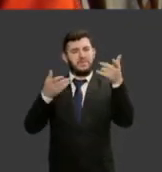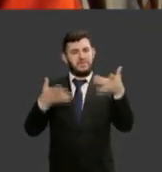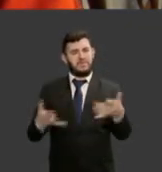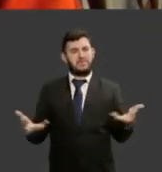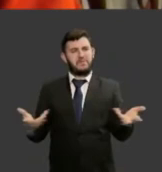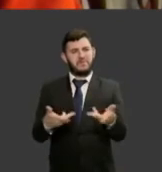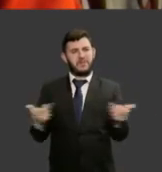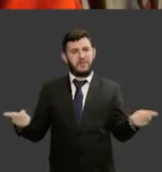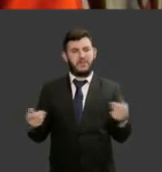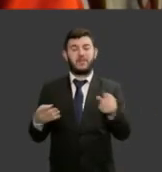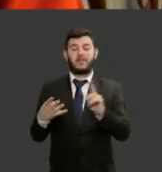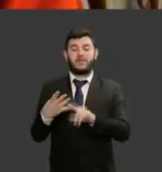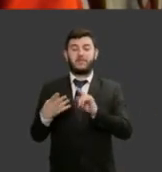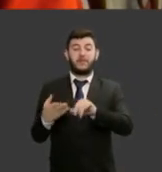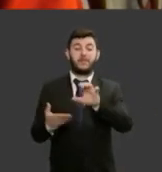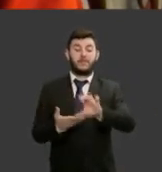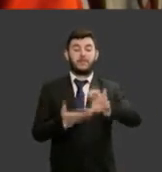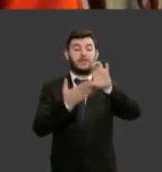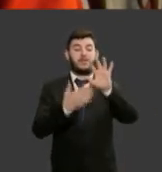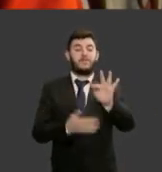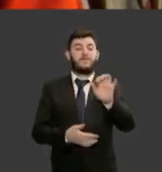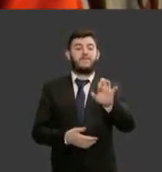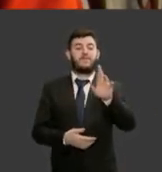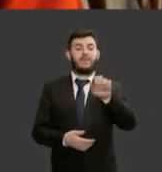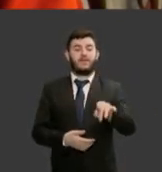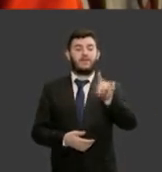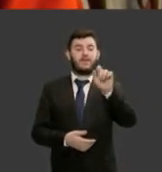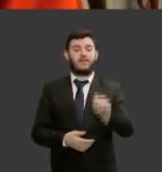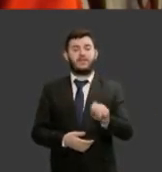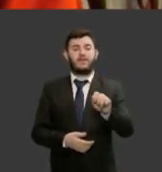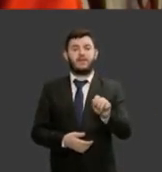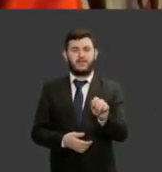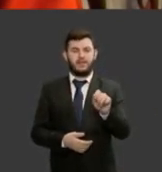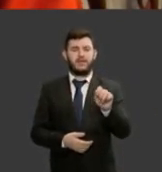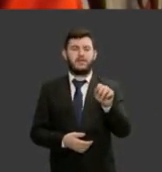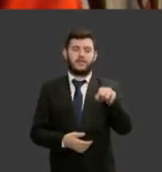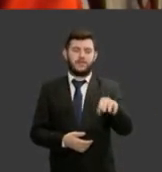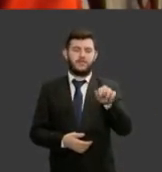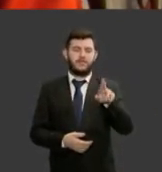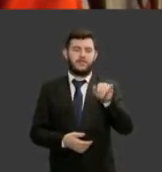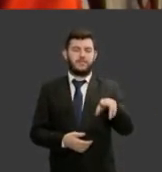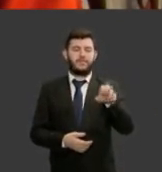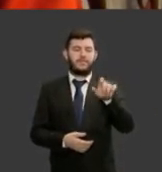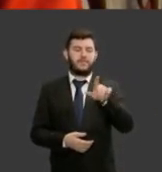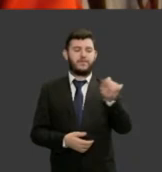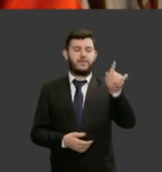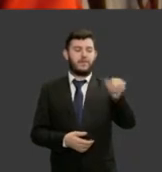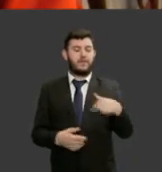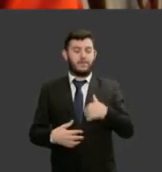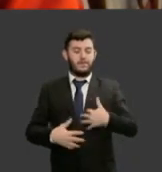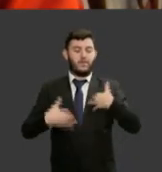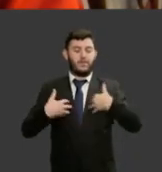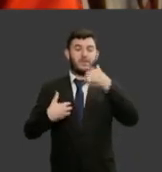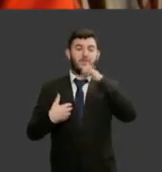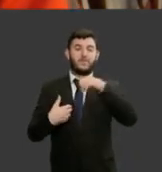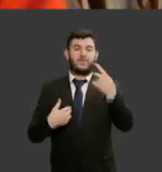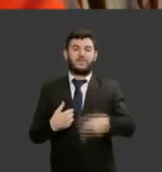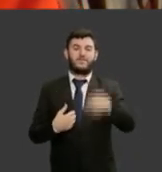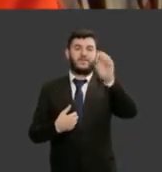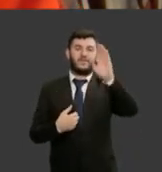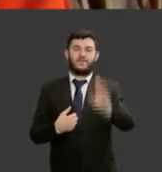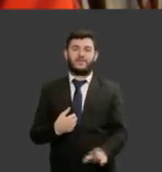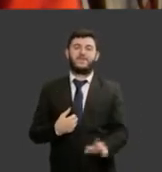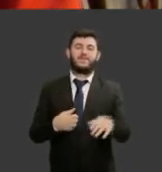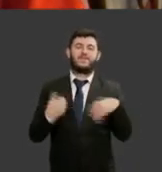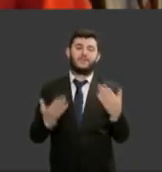conselheira Fernanda Marinela um orgulho para todas as mulheres brasileiras o presidente Humberto